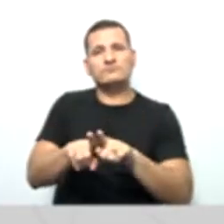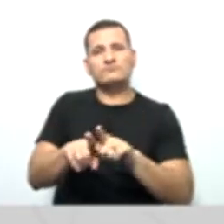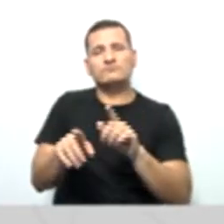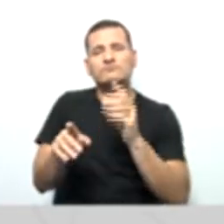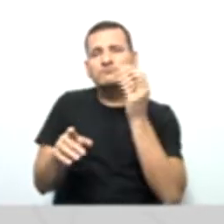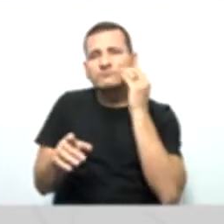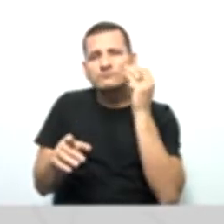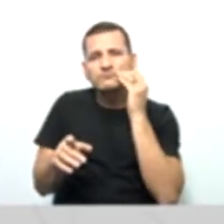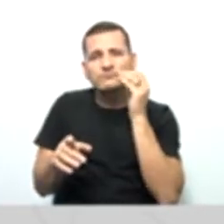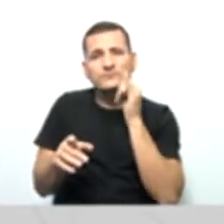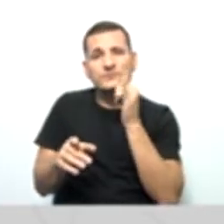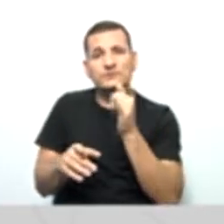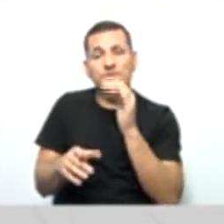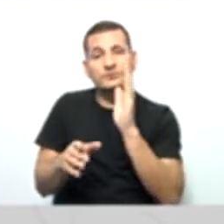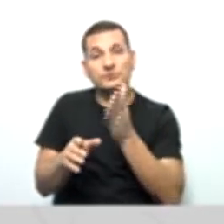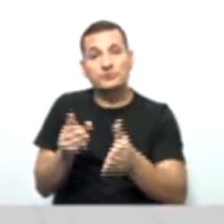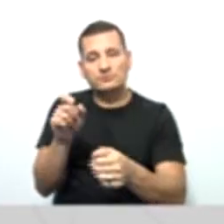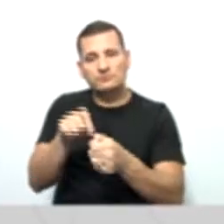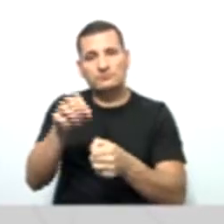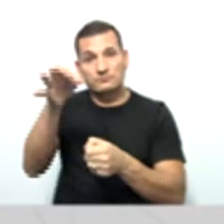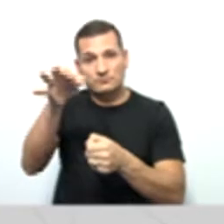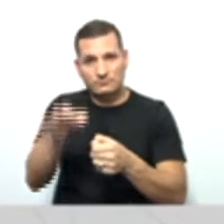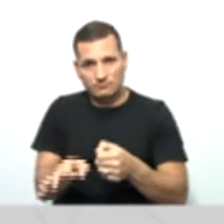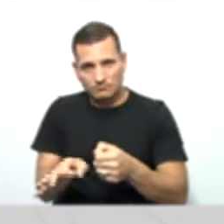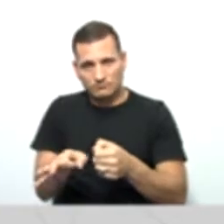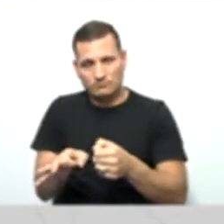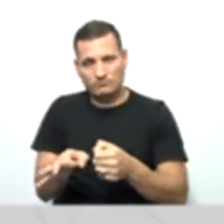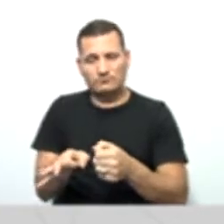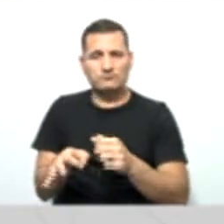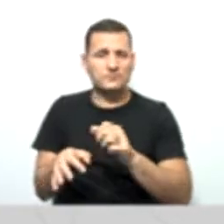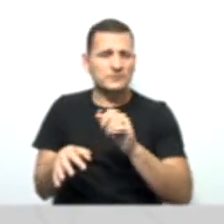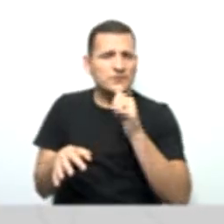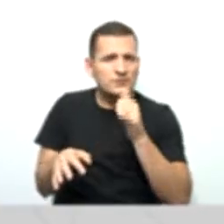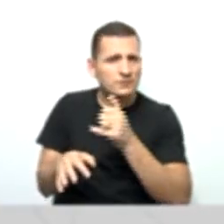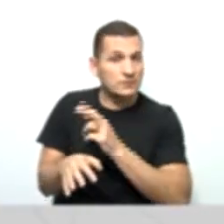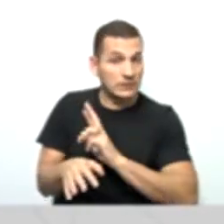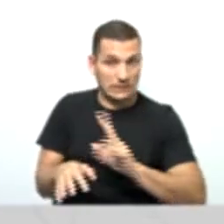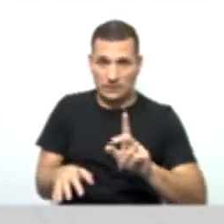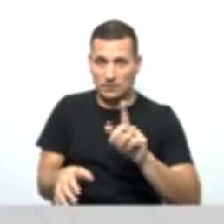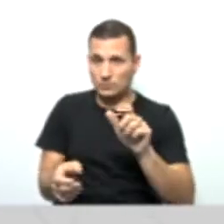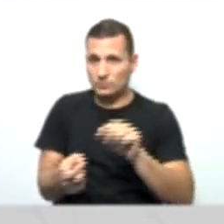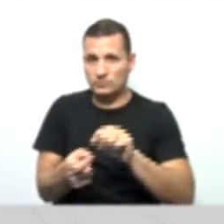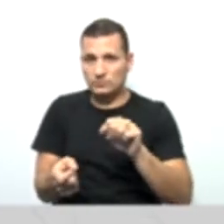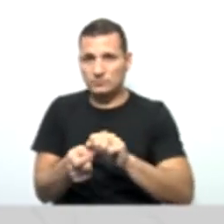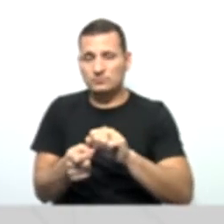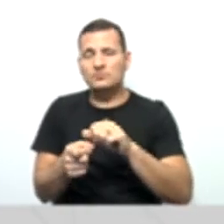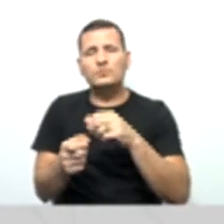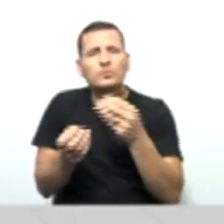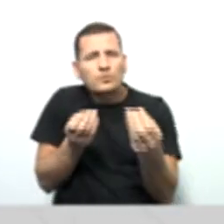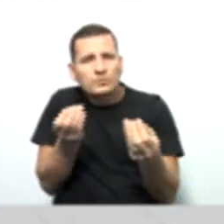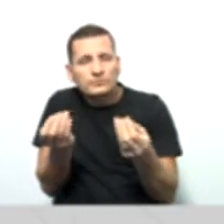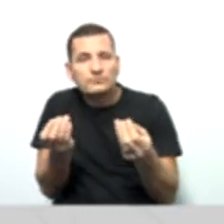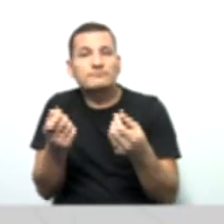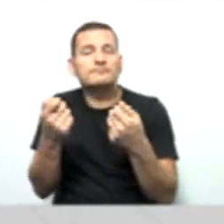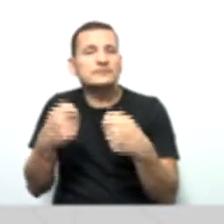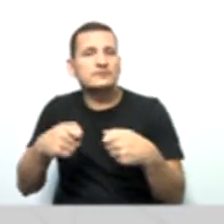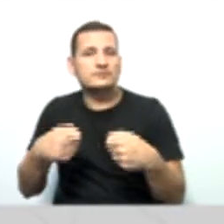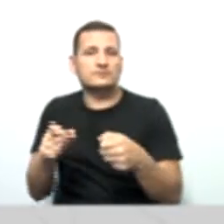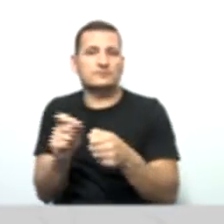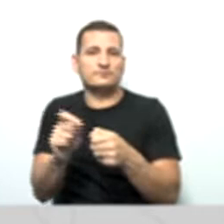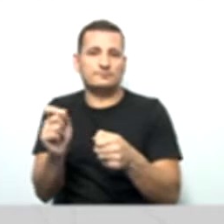foi feito da forma correta e se não foi feito, como deveria ser feito né.